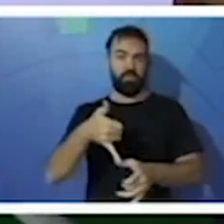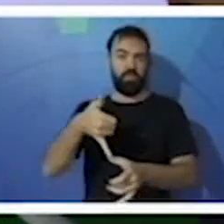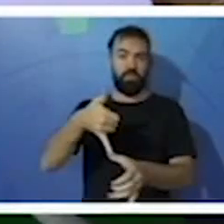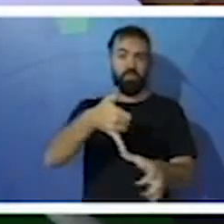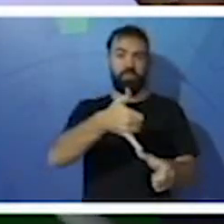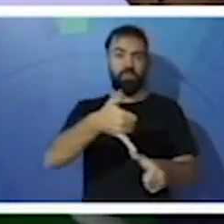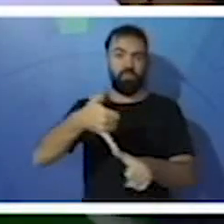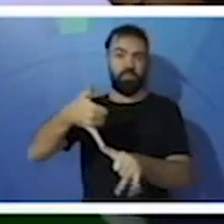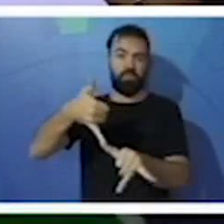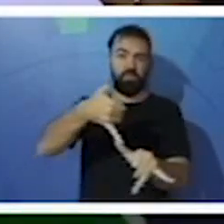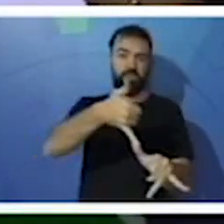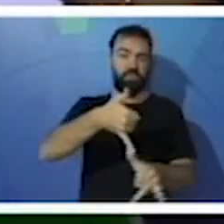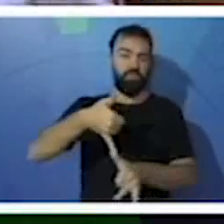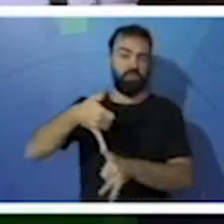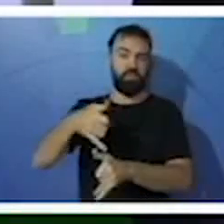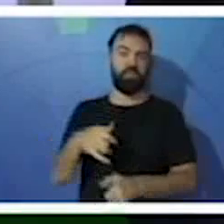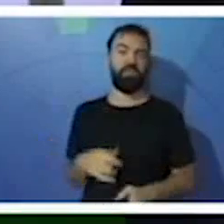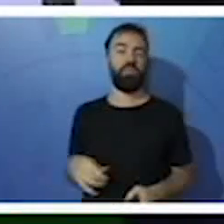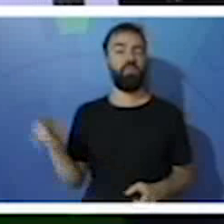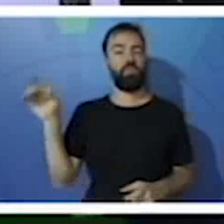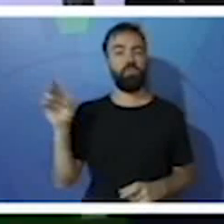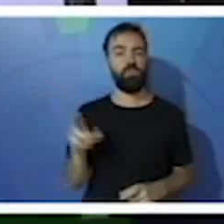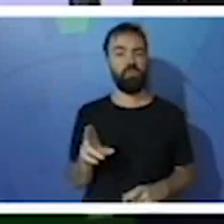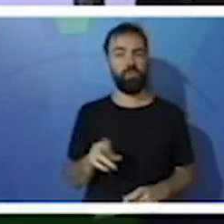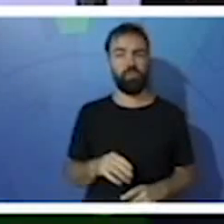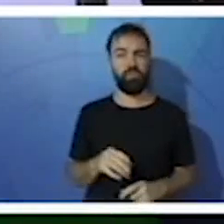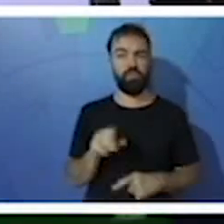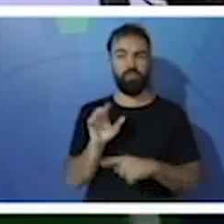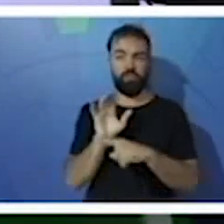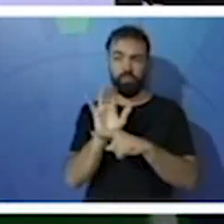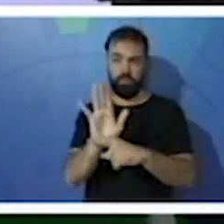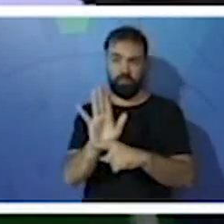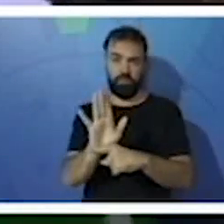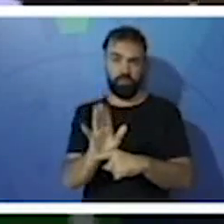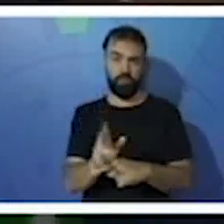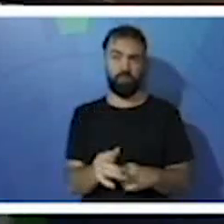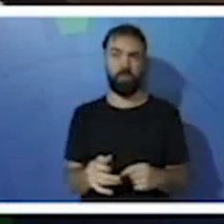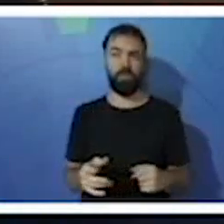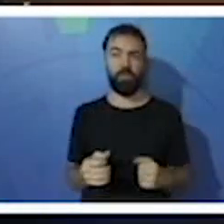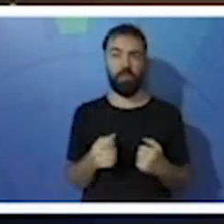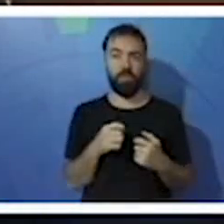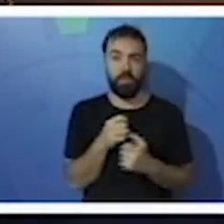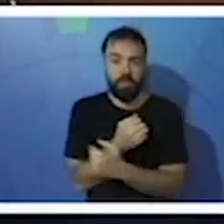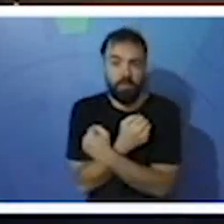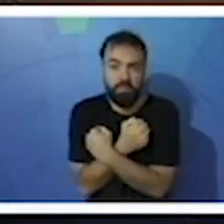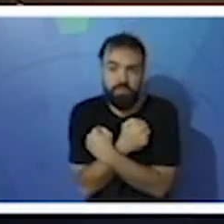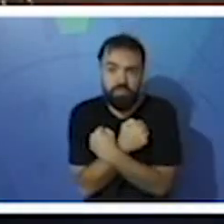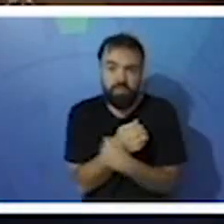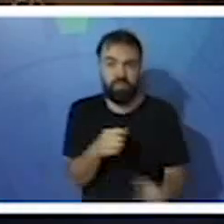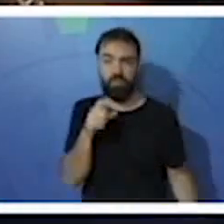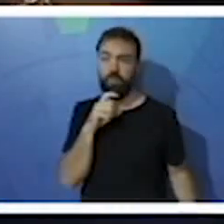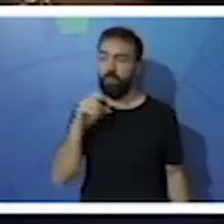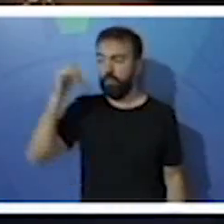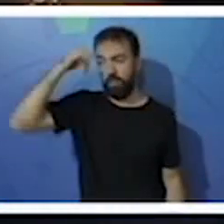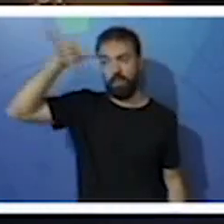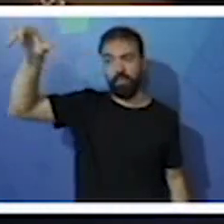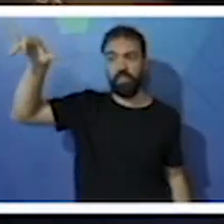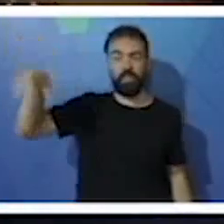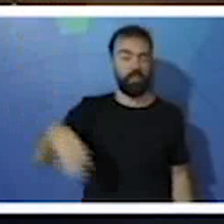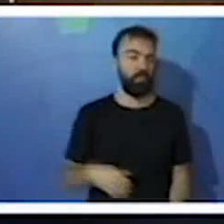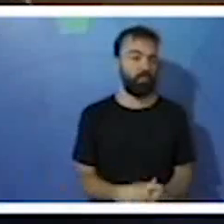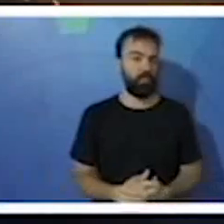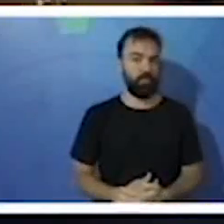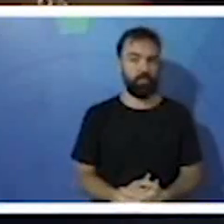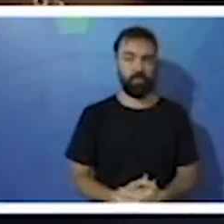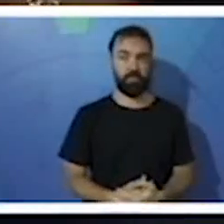o ajuda a manter o corpo aquecido. Por isso que vocês vão falar, nossa, o pinguim vive em ambiente tão frio, né? Como é que ele não sente frio?